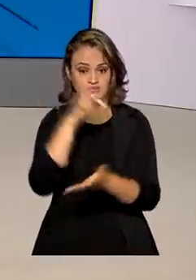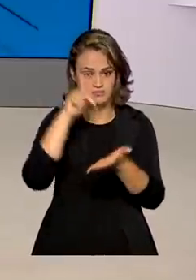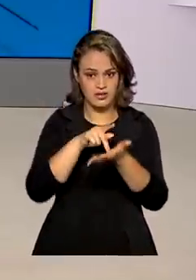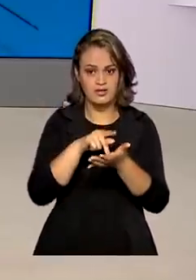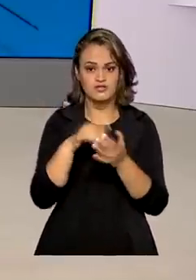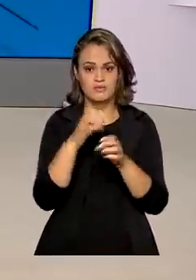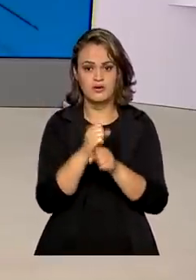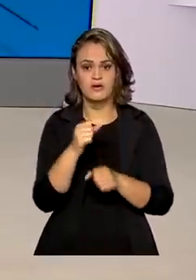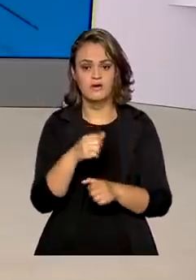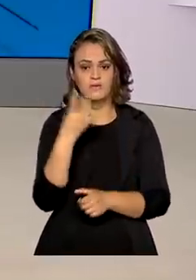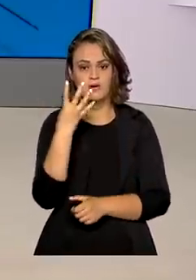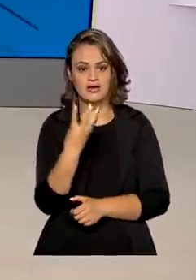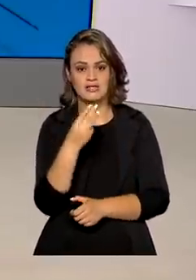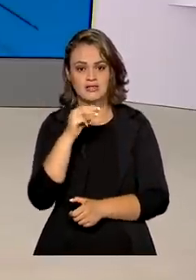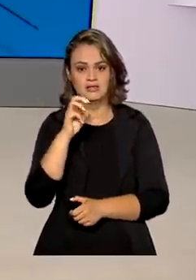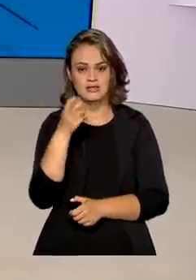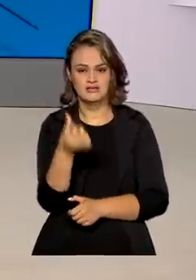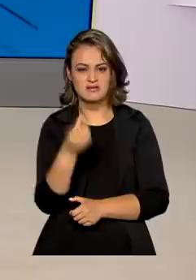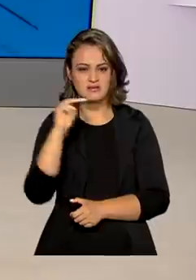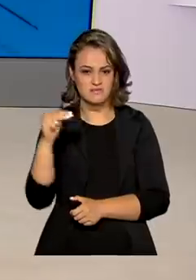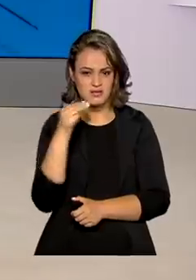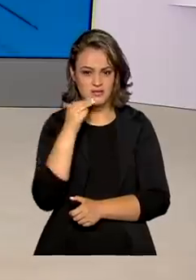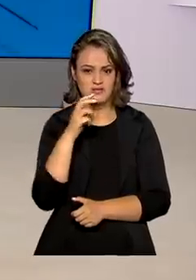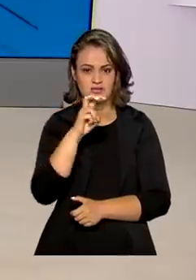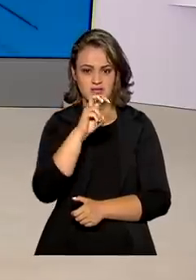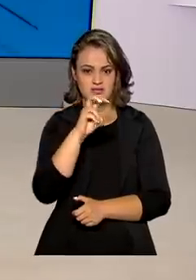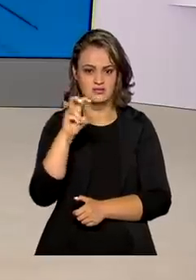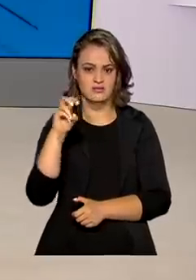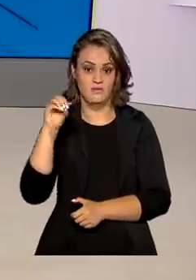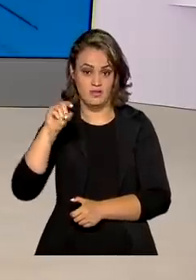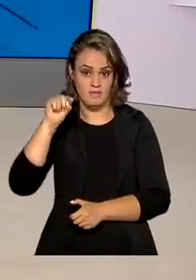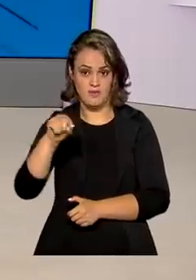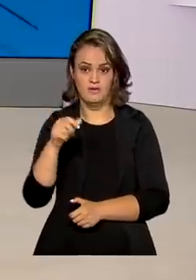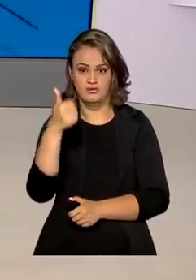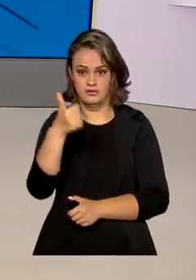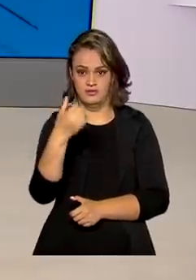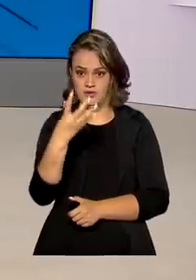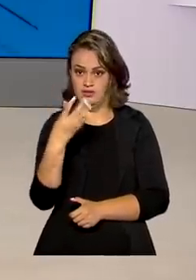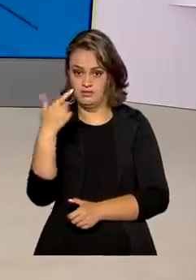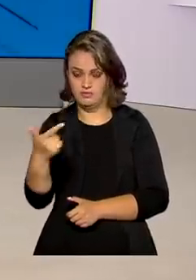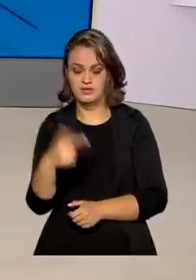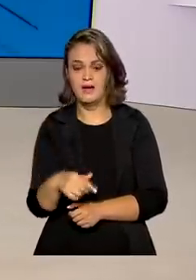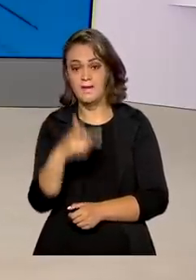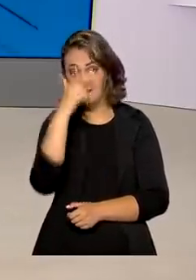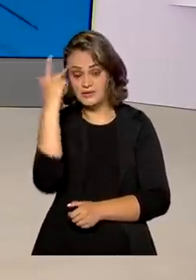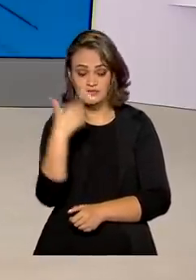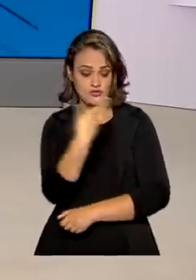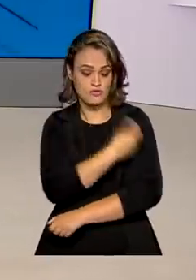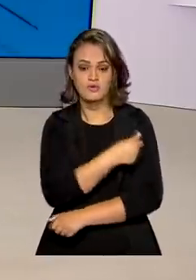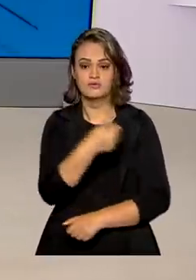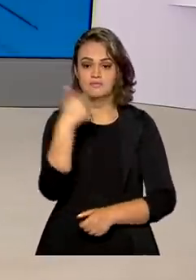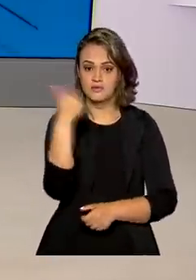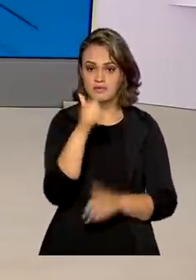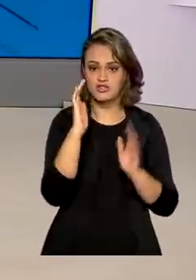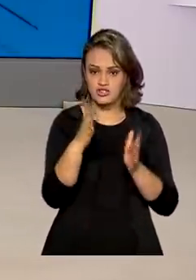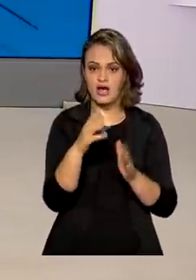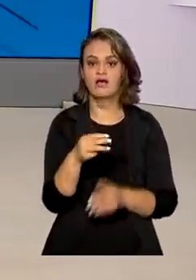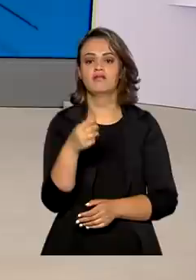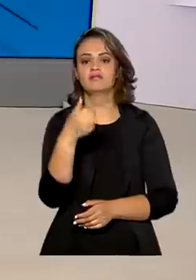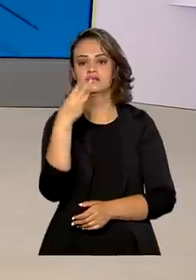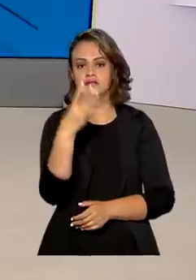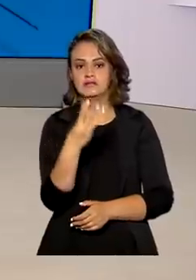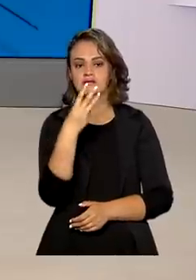.550.142. E as pessoas que tomaram a primeira dose da vacina ultrapassam aí 31